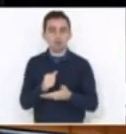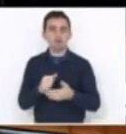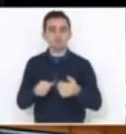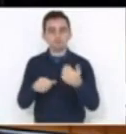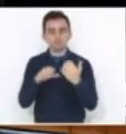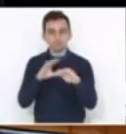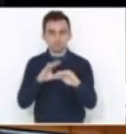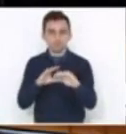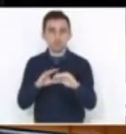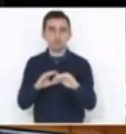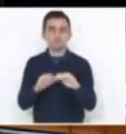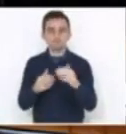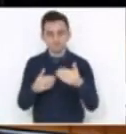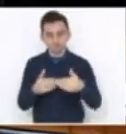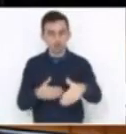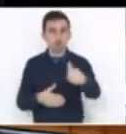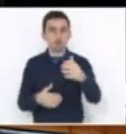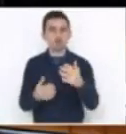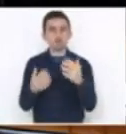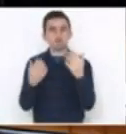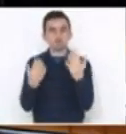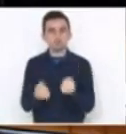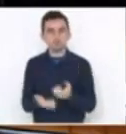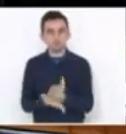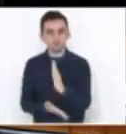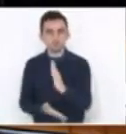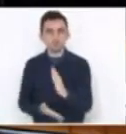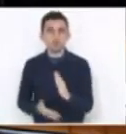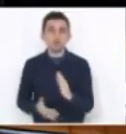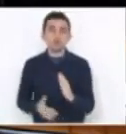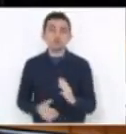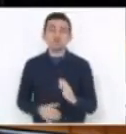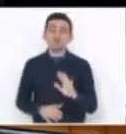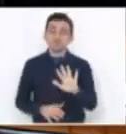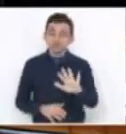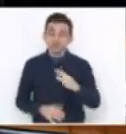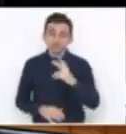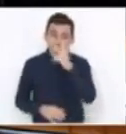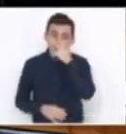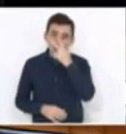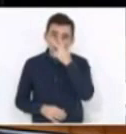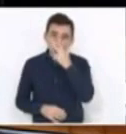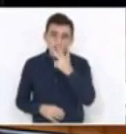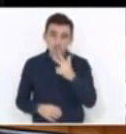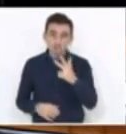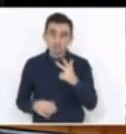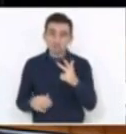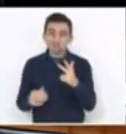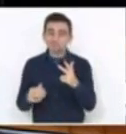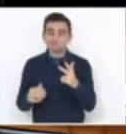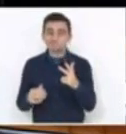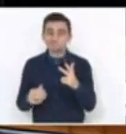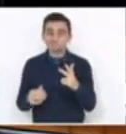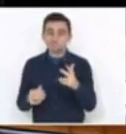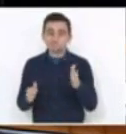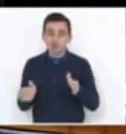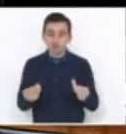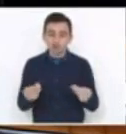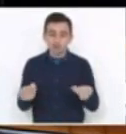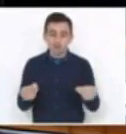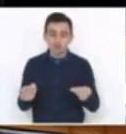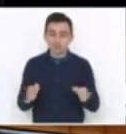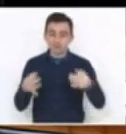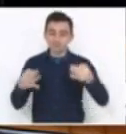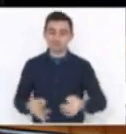para ser aprovada. No entanto, me parece o momento inoportuno. O momento para que